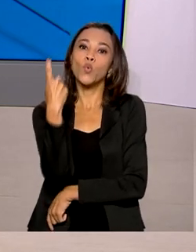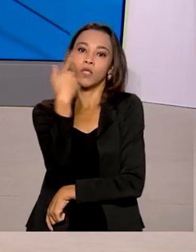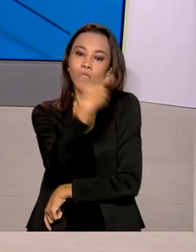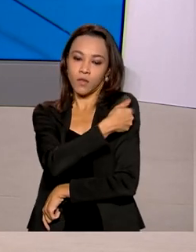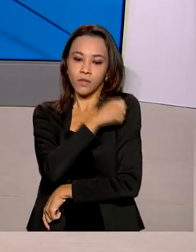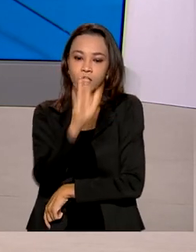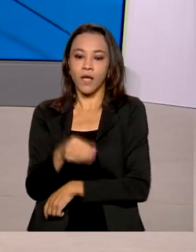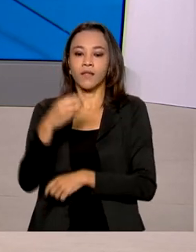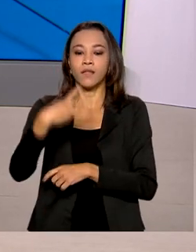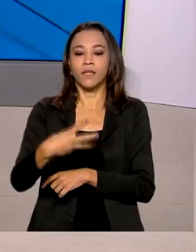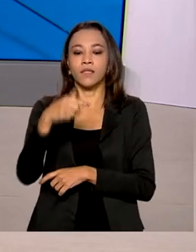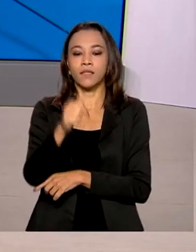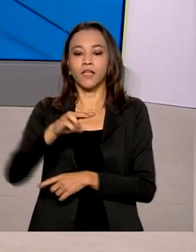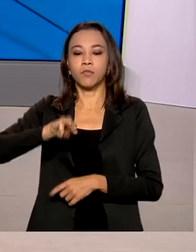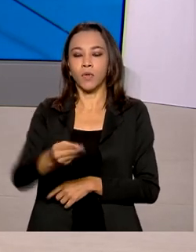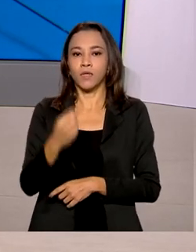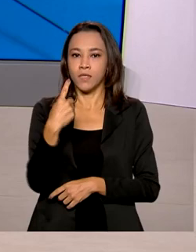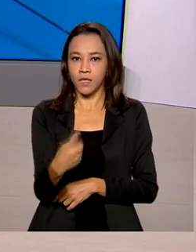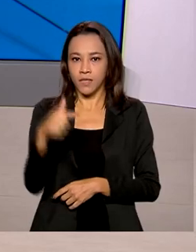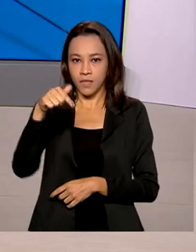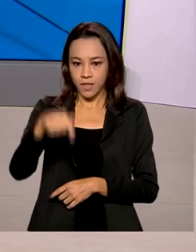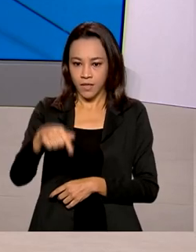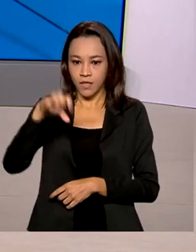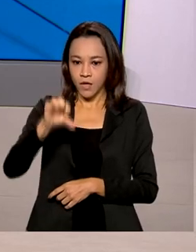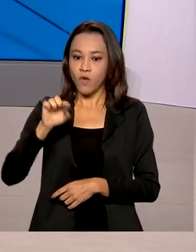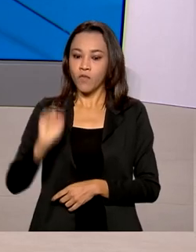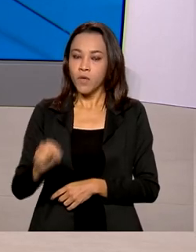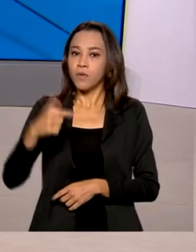de 37 milhões 179 mil e 203.